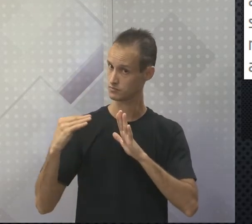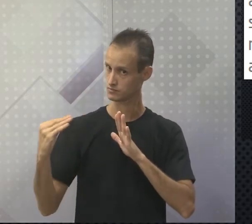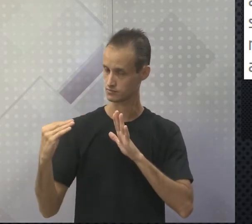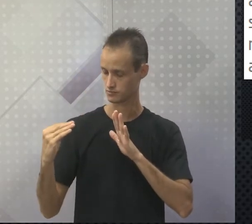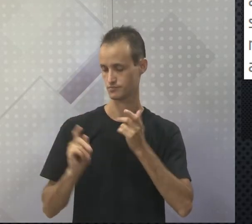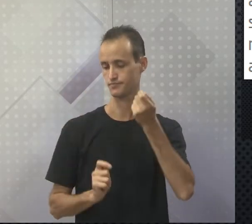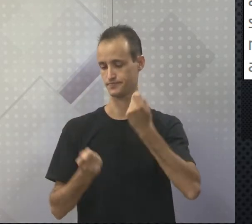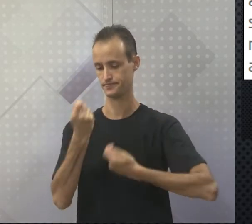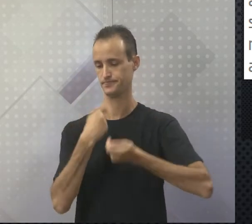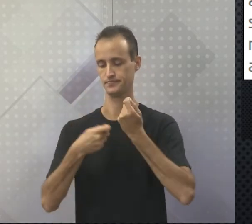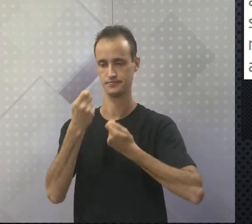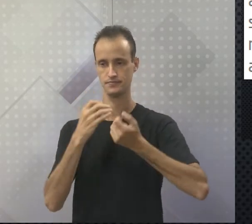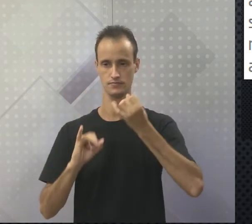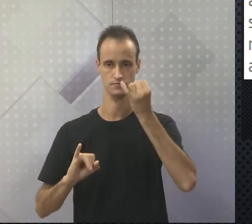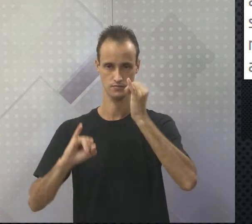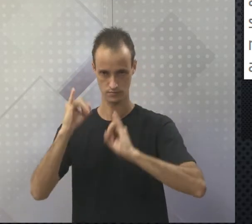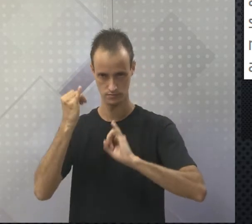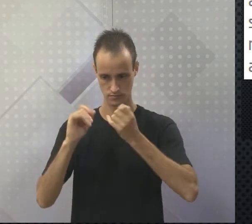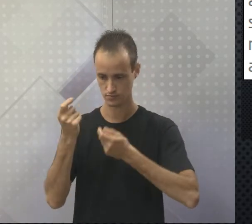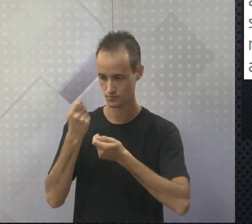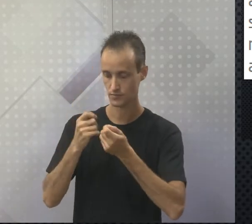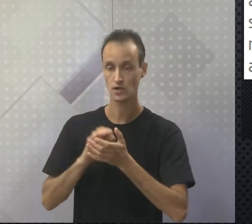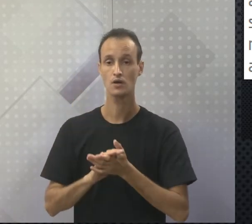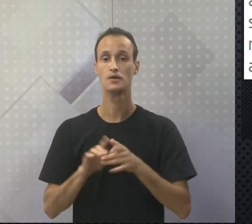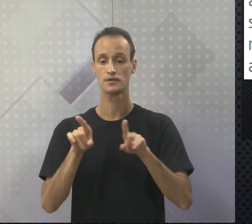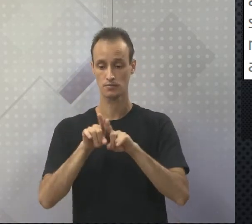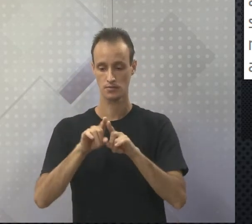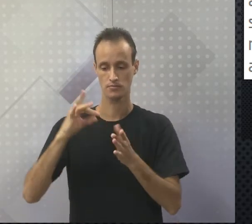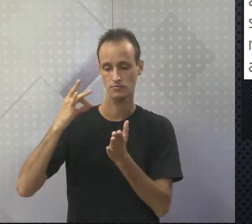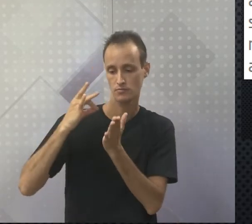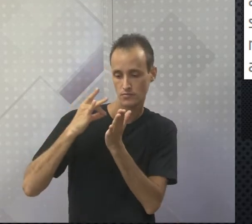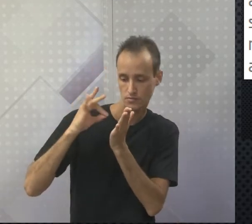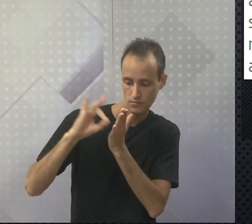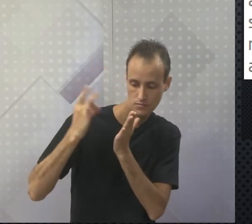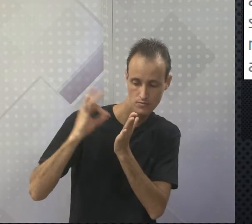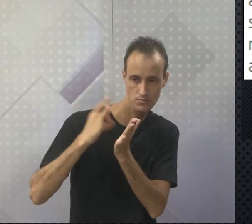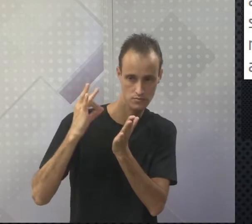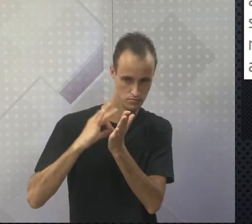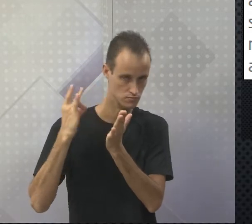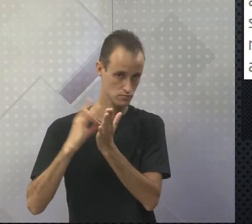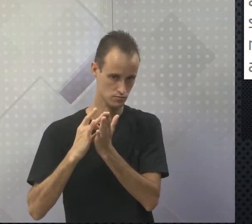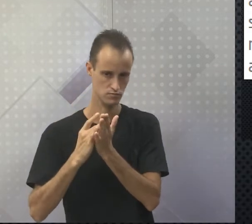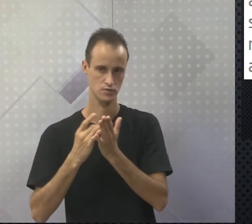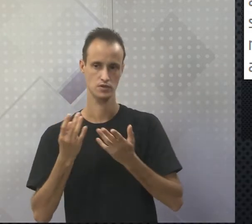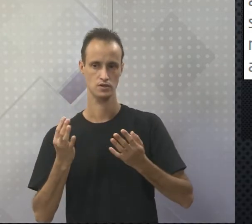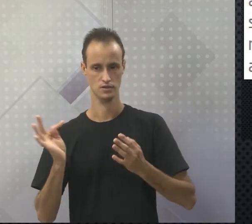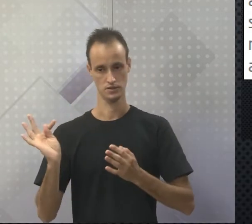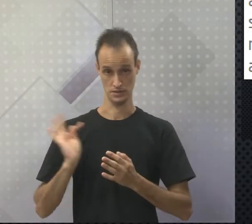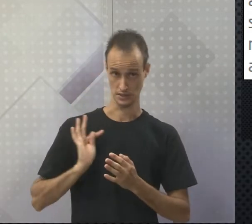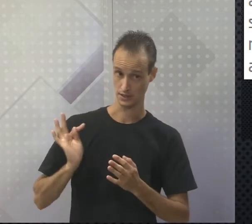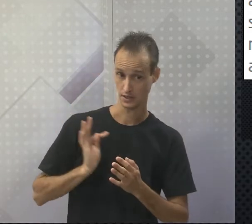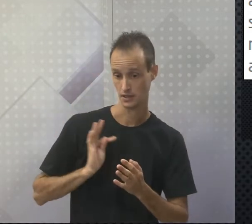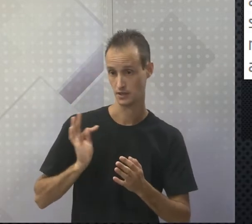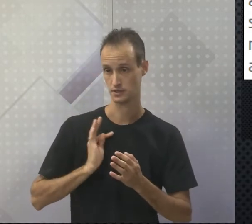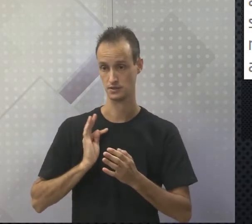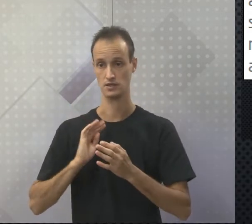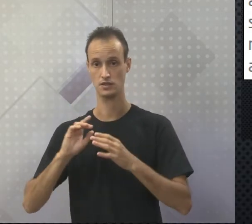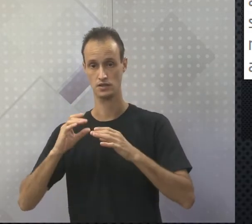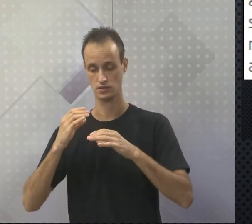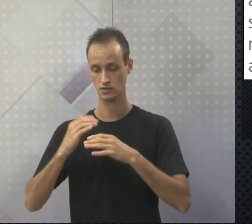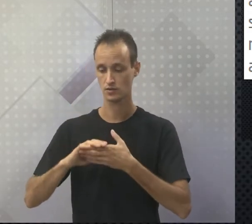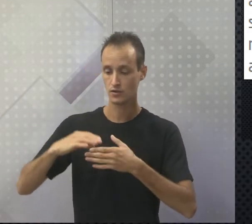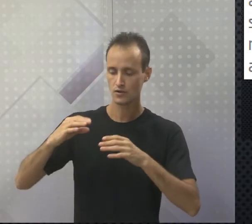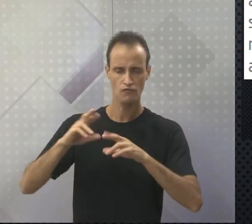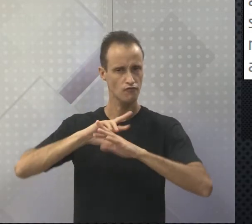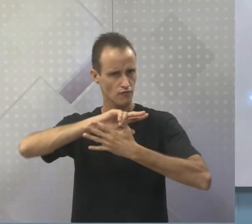comercial. Além disso, contrata mão de obra qualificada, técnicos, engenheiros, agrícolas e agrônomos para elevar a sua produtividade.